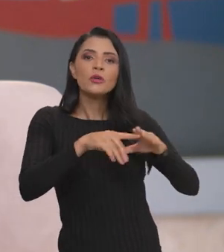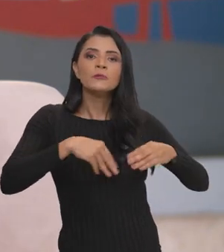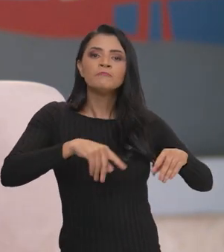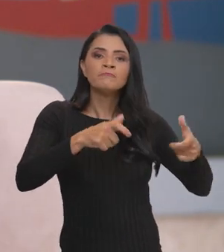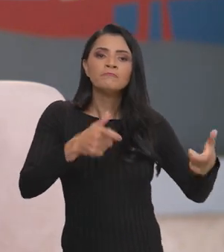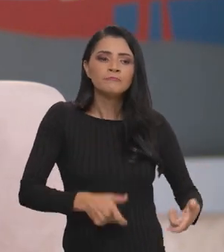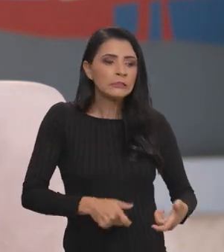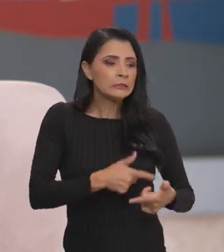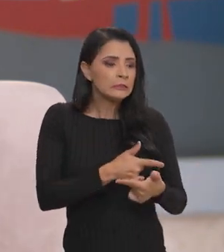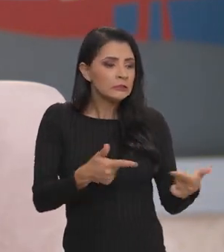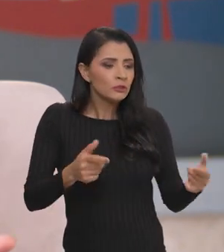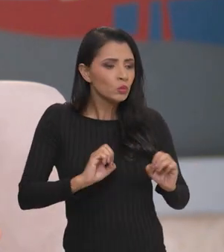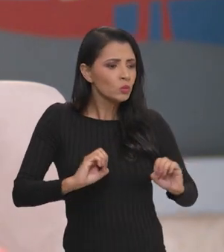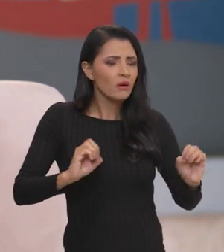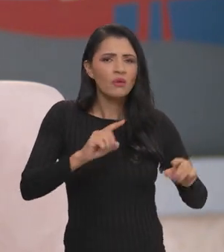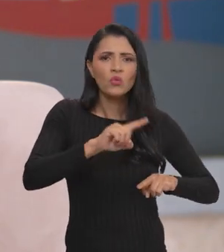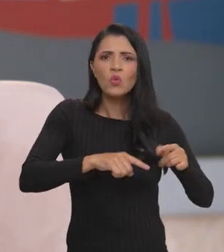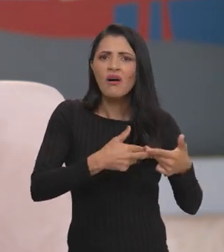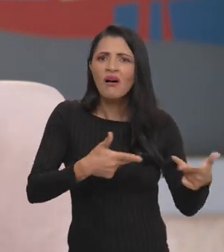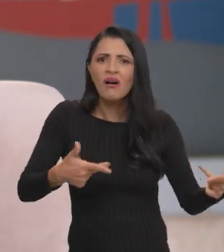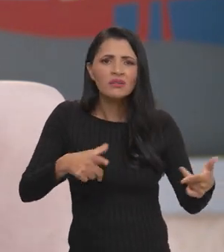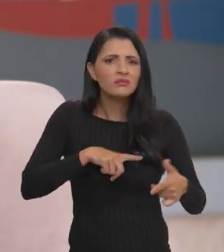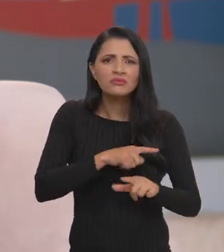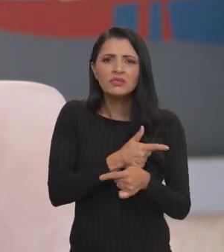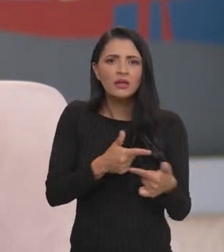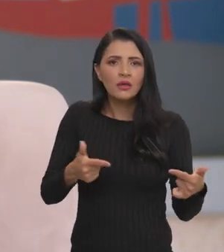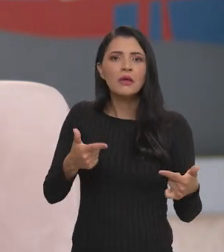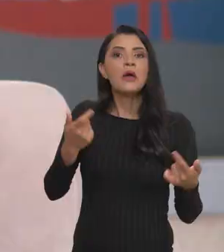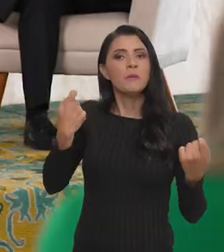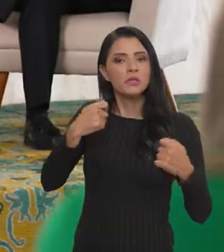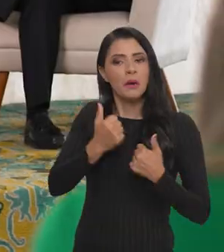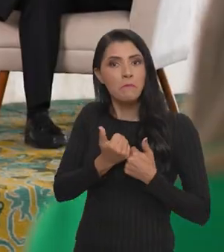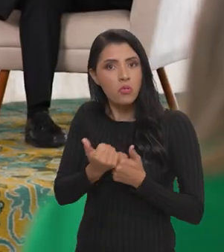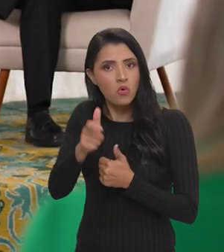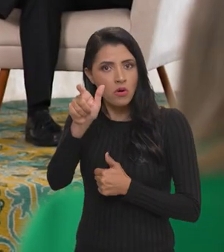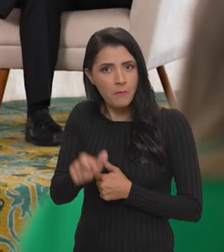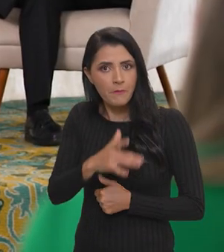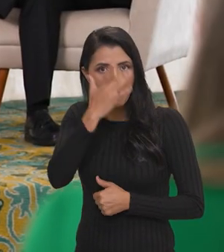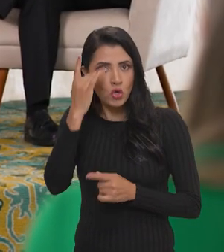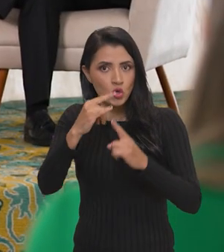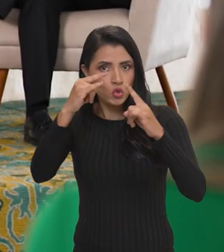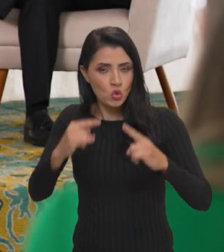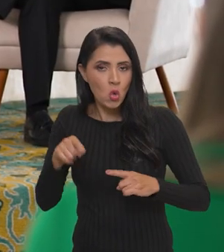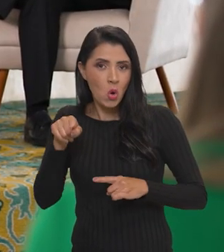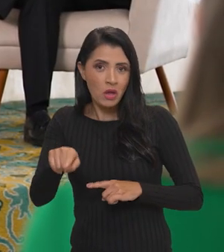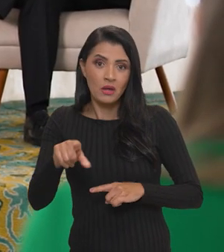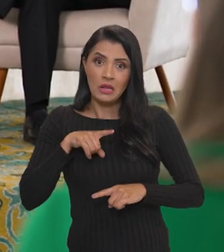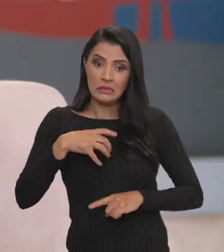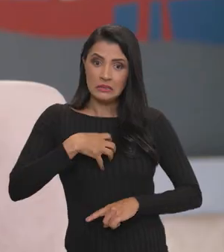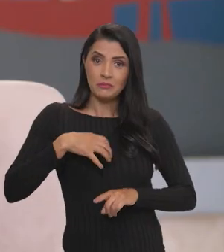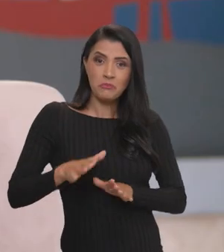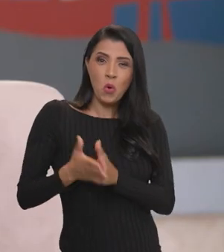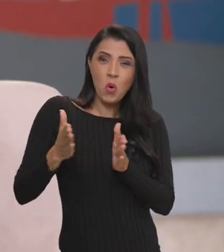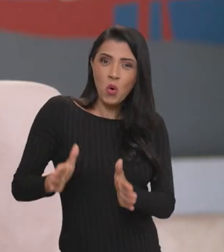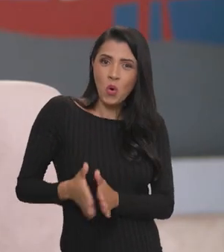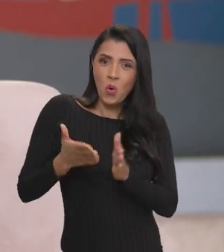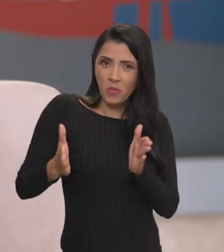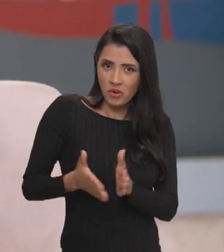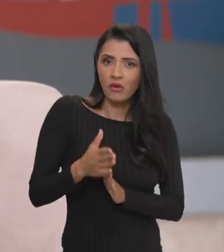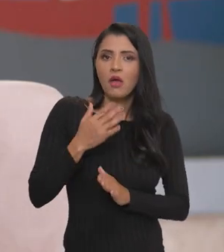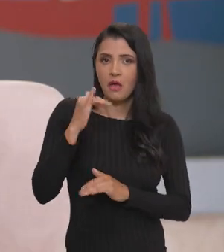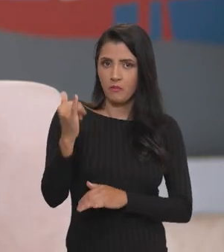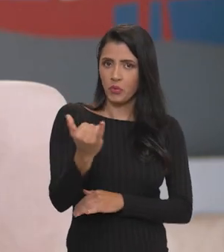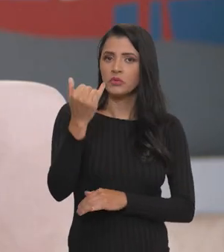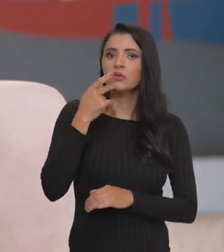chega com uma terra nua, uma terra que não tem nada. Então, a gente precisa ter um apoio para esse assentado, que é uma pessoa que está em situação de pobreza, é muito importante falar isso.